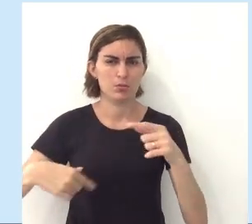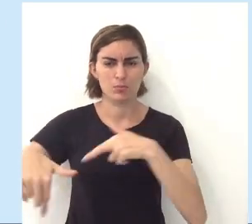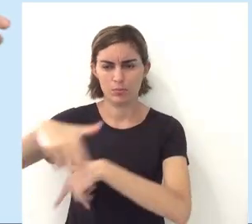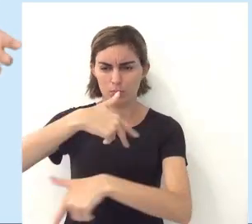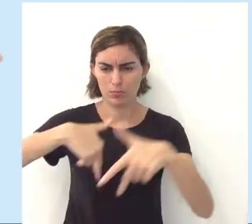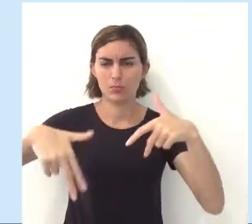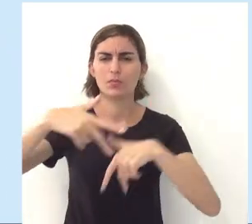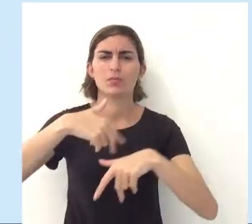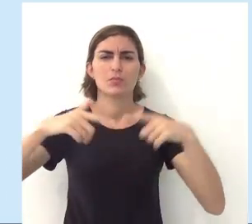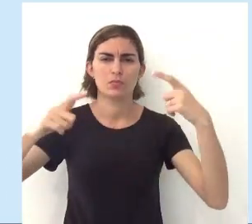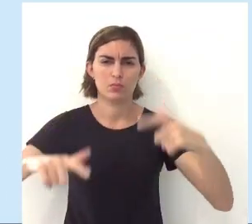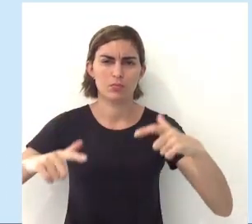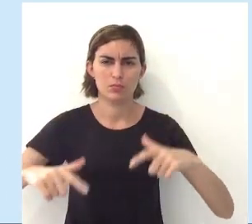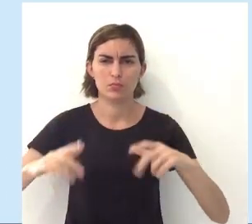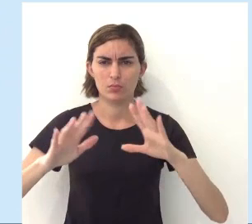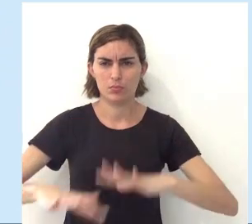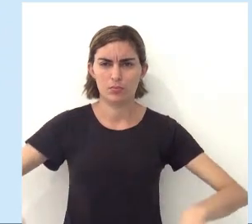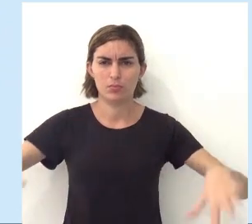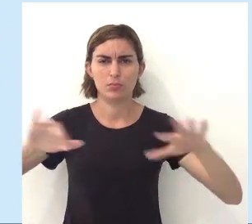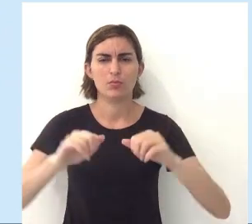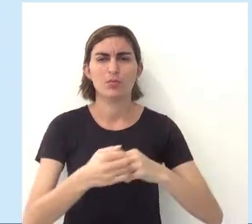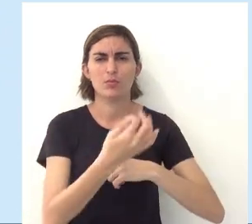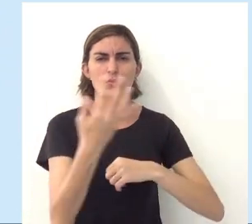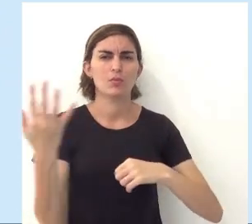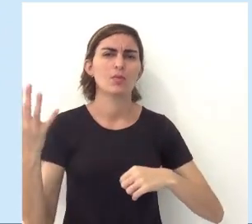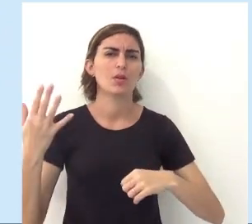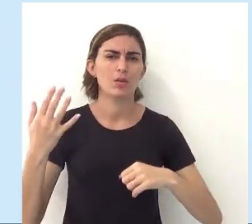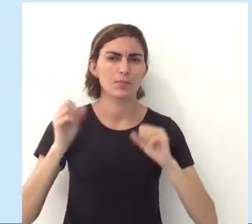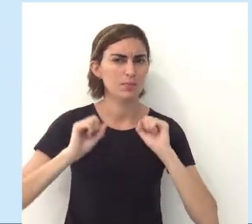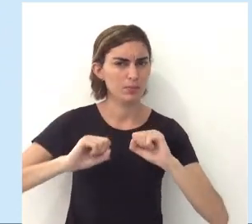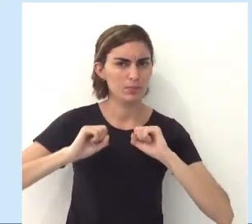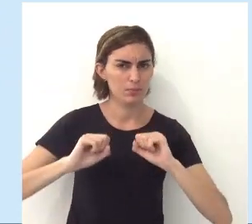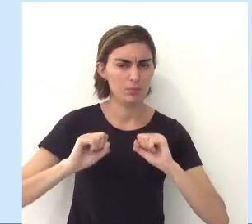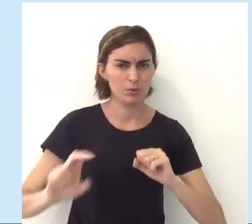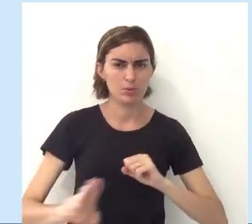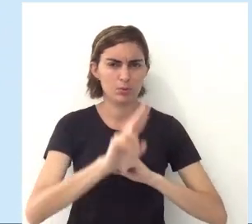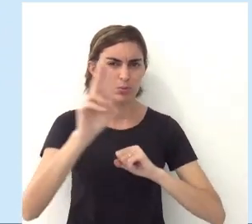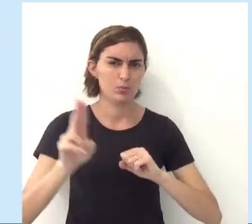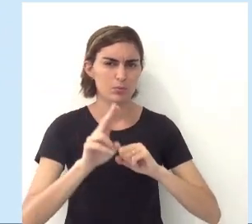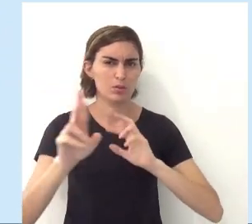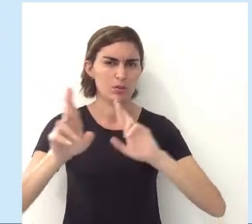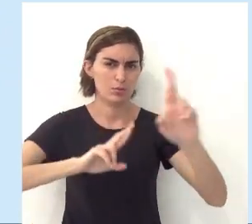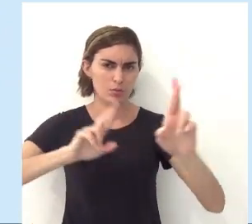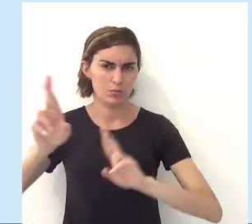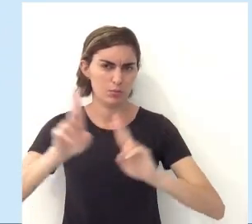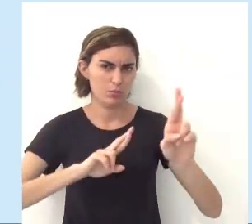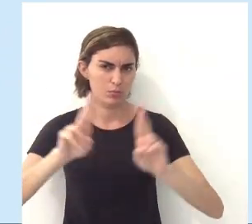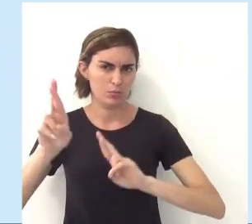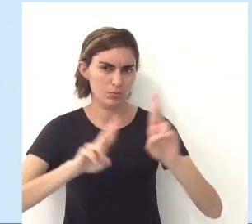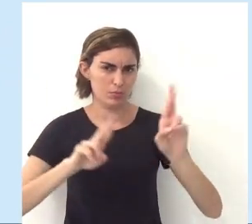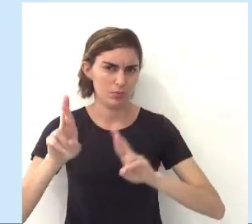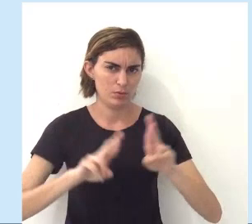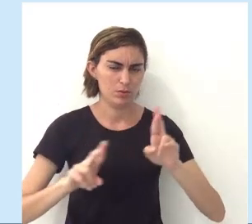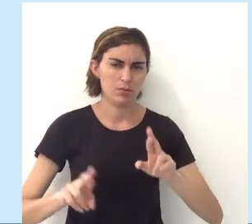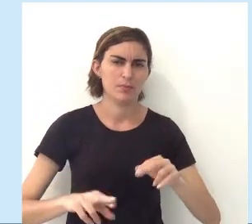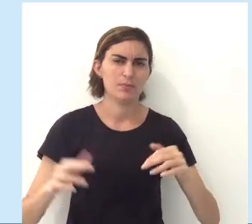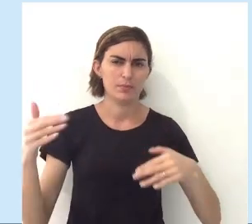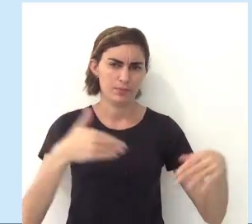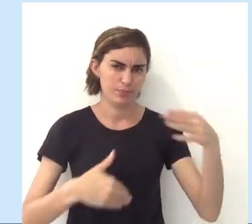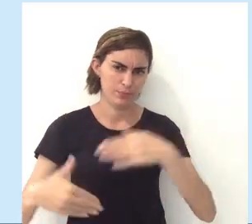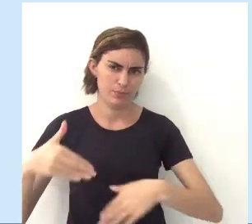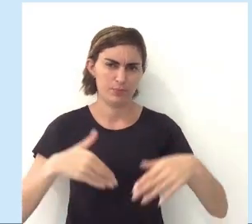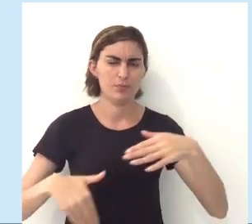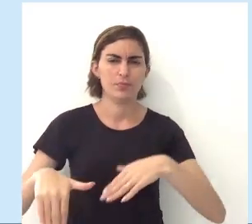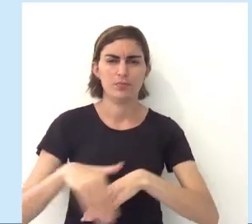locomovermos, né? No nosso espaço geográfico. Quais são as formas? A gente pode usar as rodovias, tá? Que são vias de